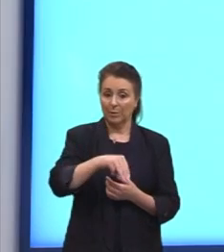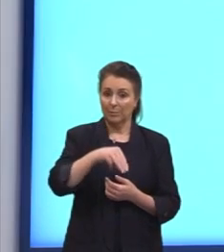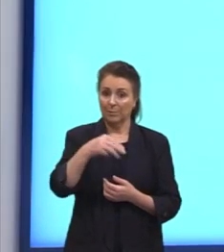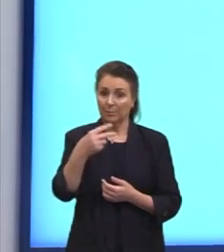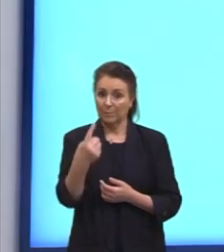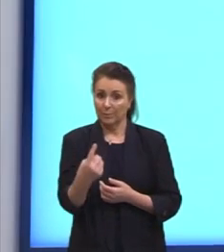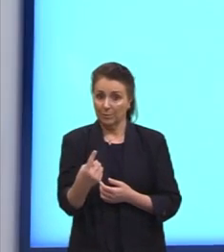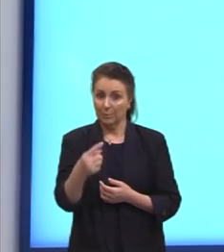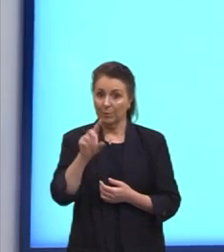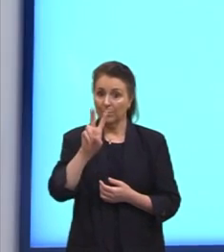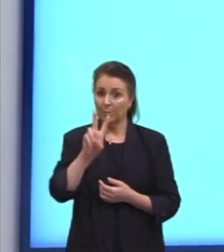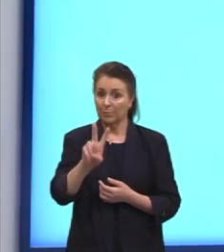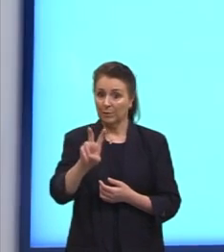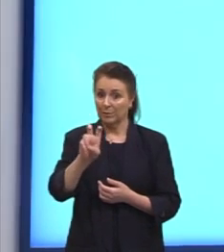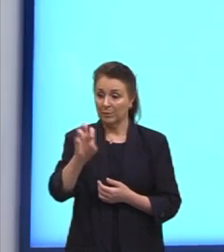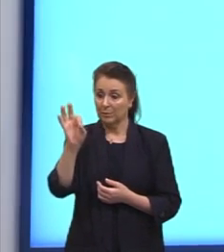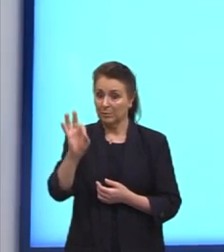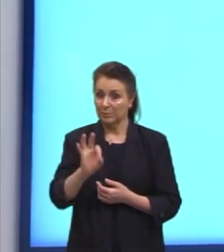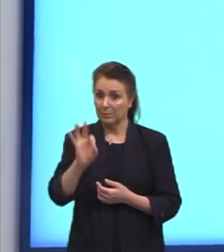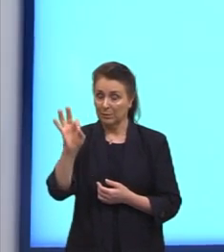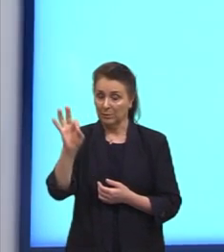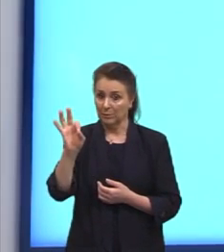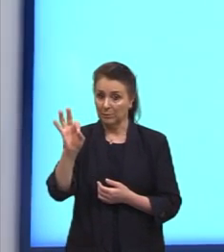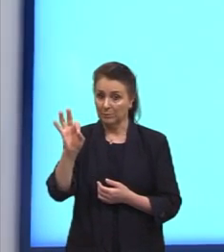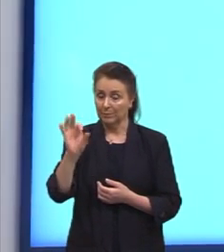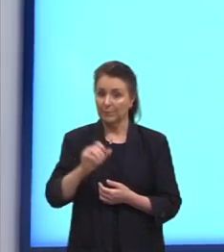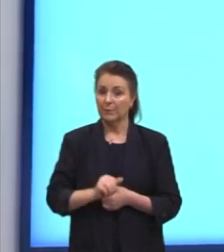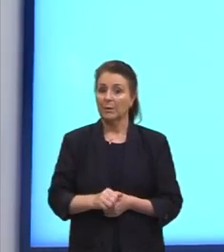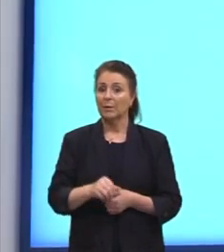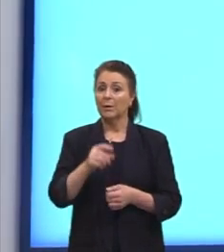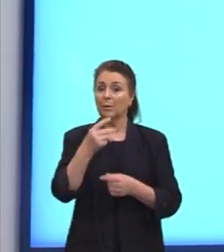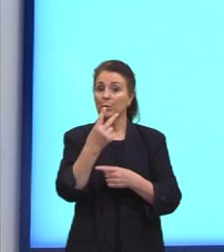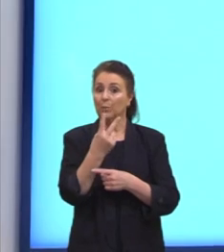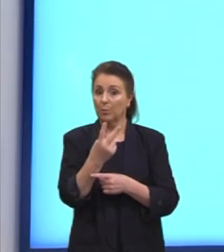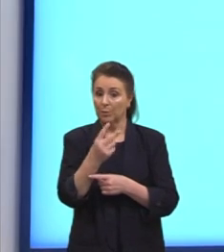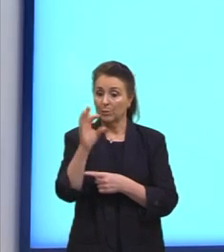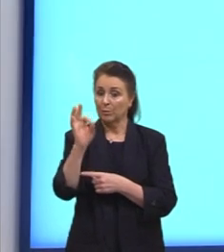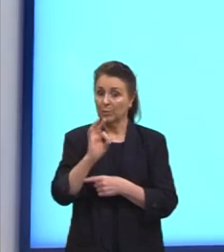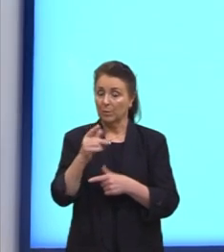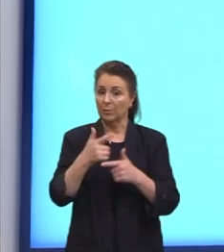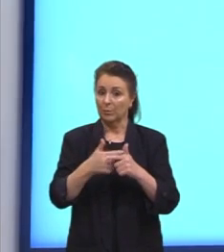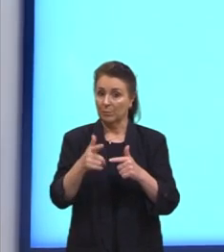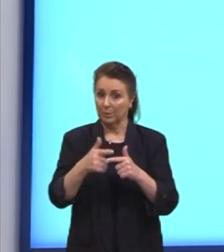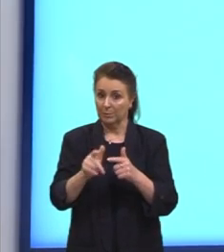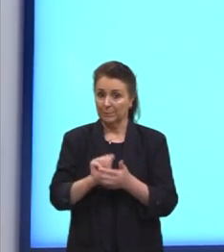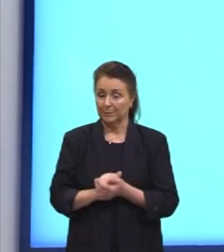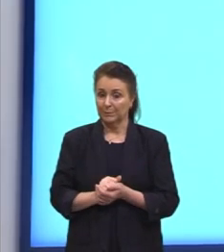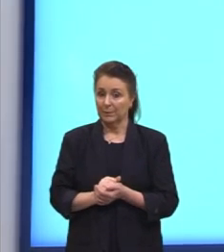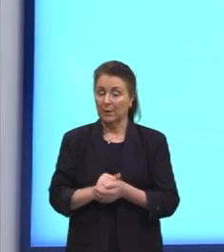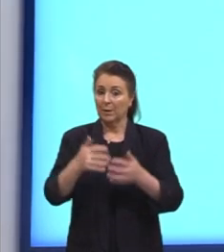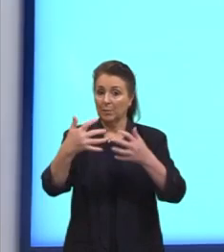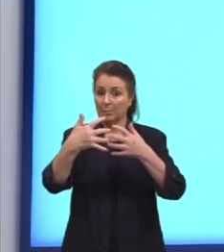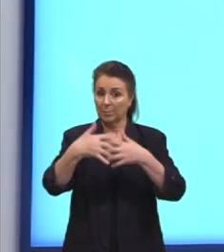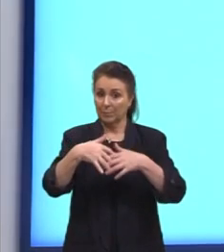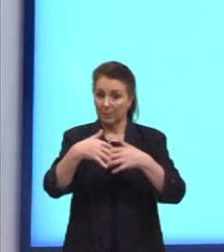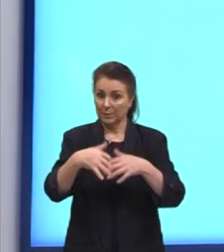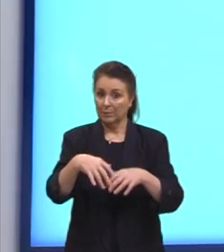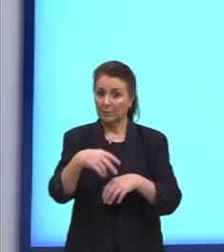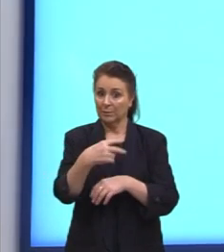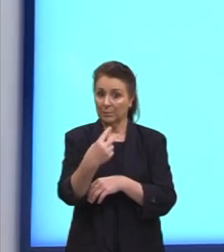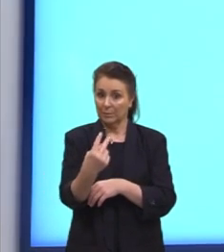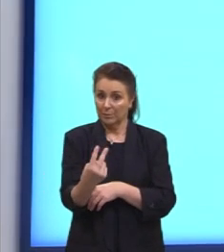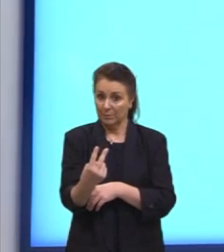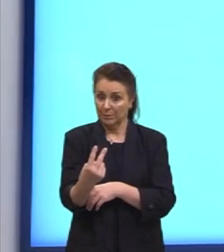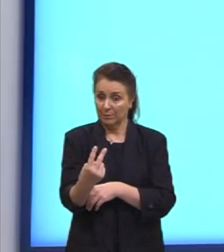25% das peças, porém 2% sai com defeito. A máquina 2, que nós já temos